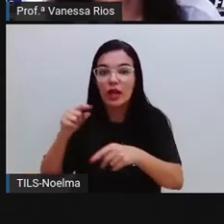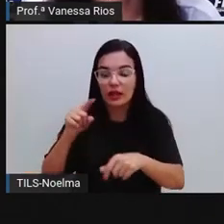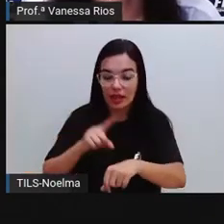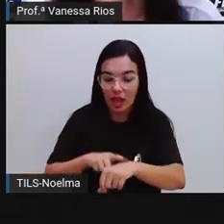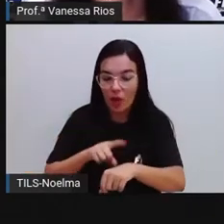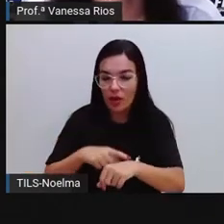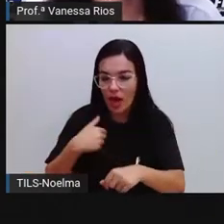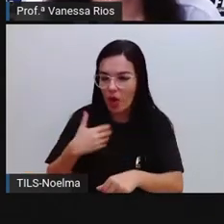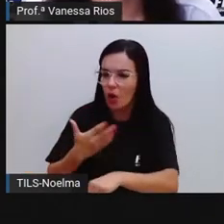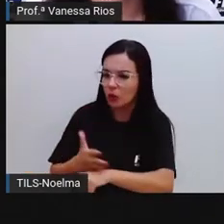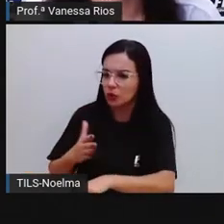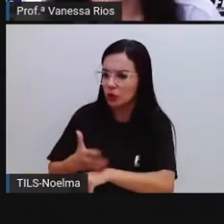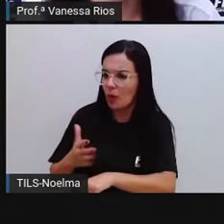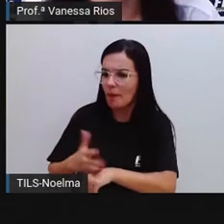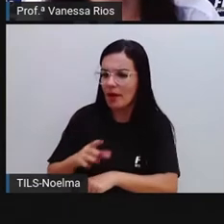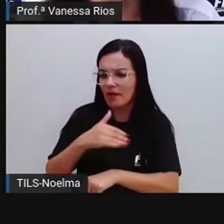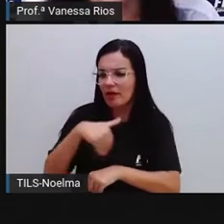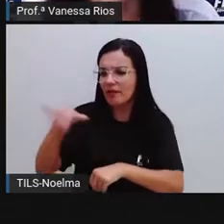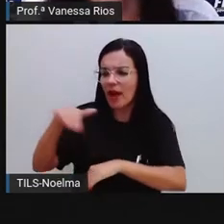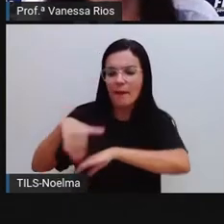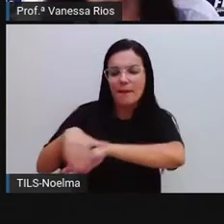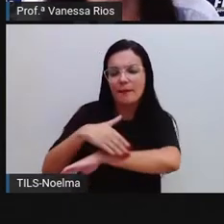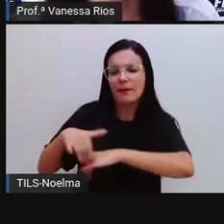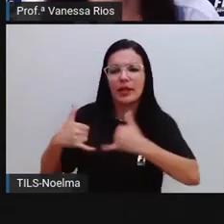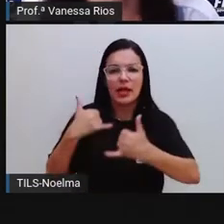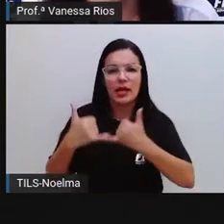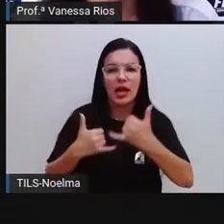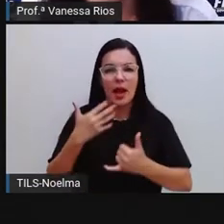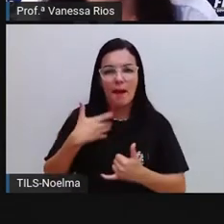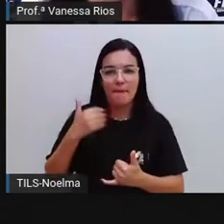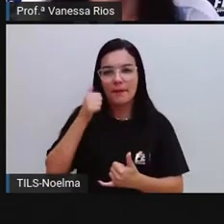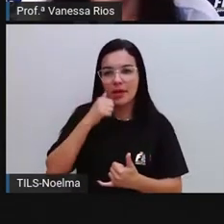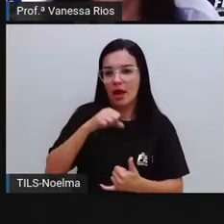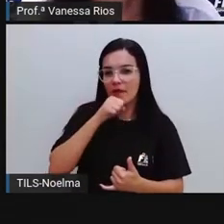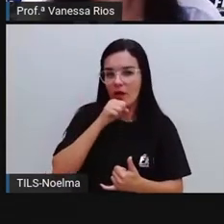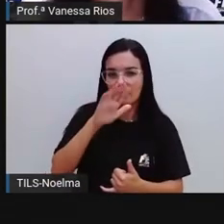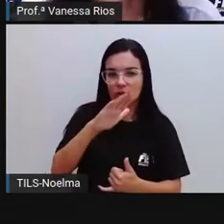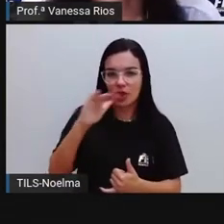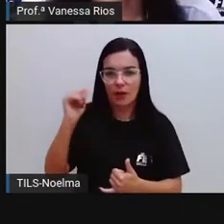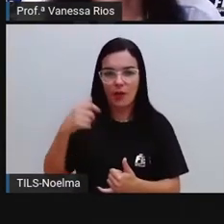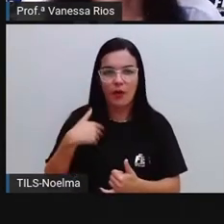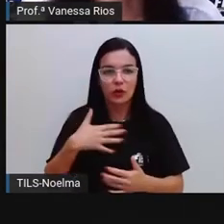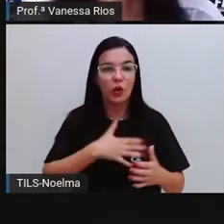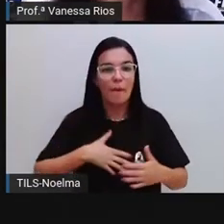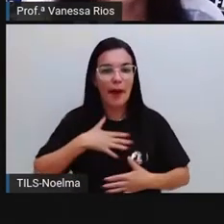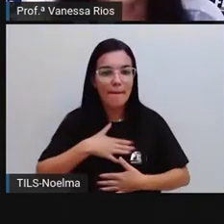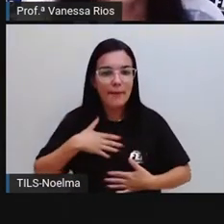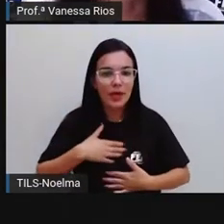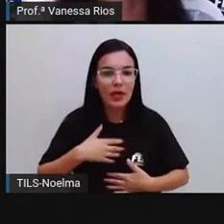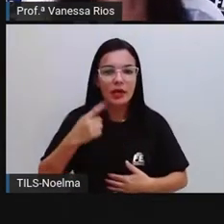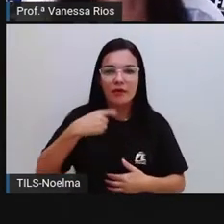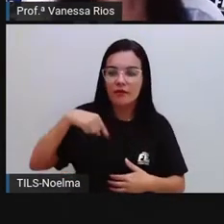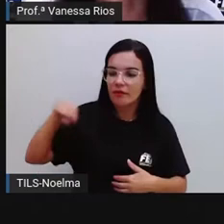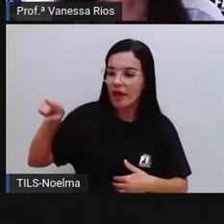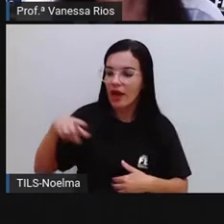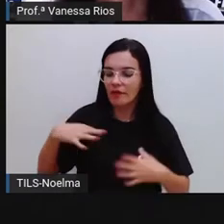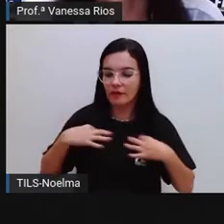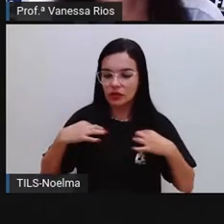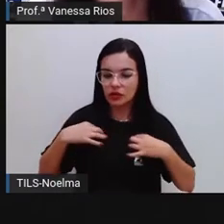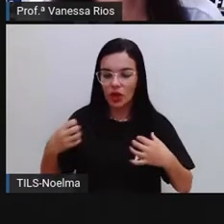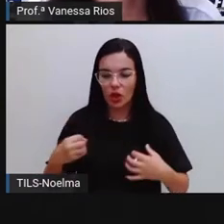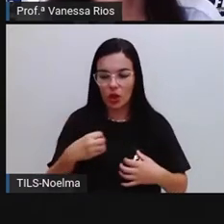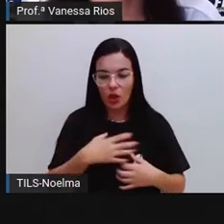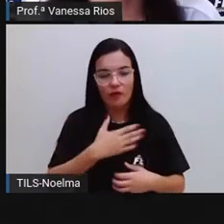hora em que eu costumava ir para a rua brincar, minha avó me chamou, me mandou tomar banho, me vestir